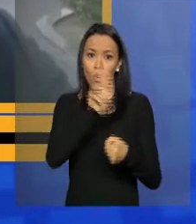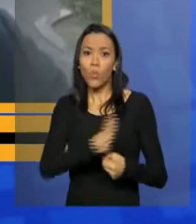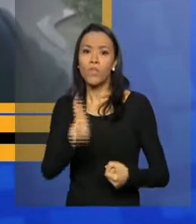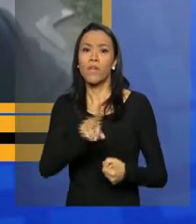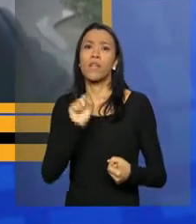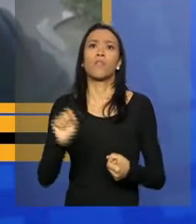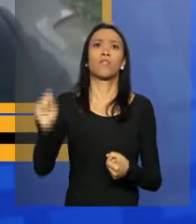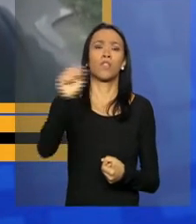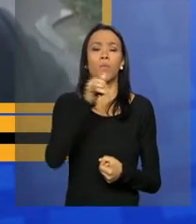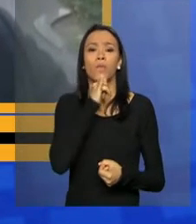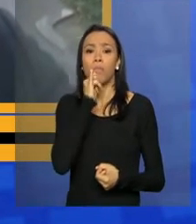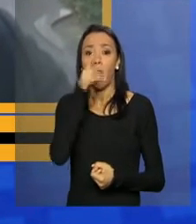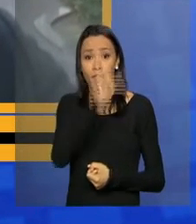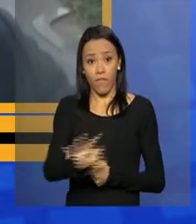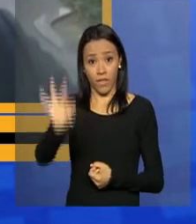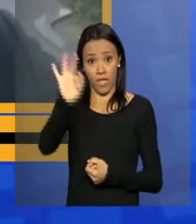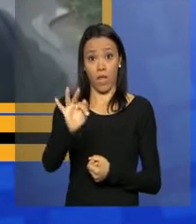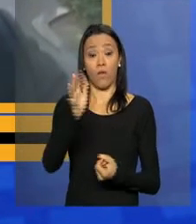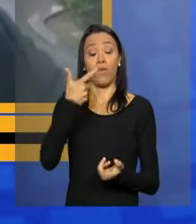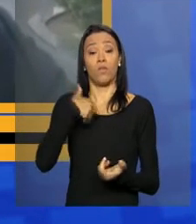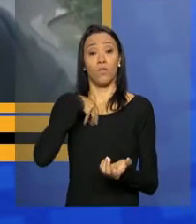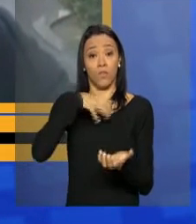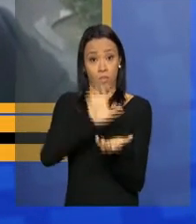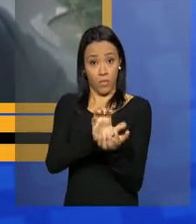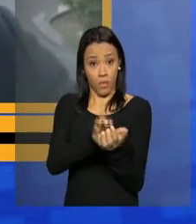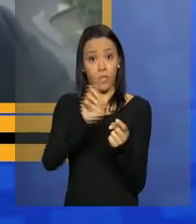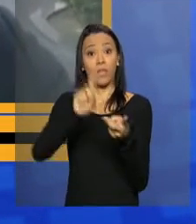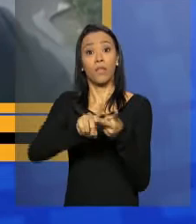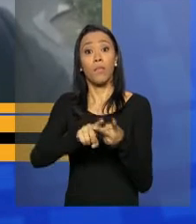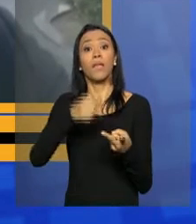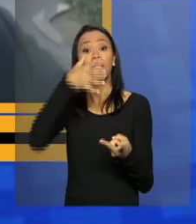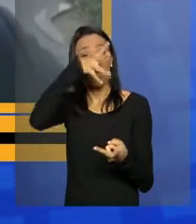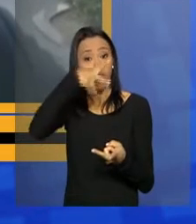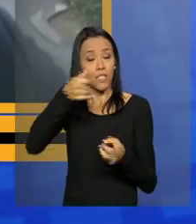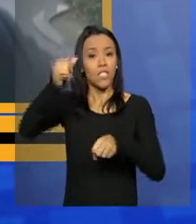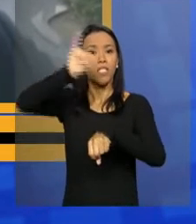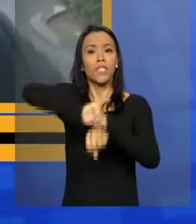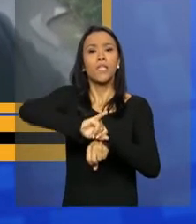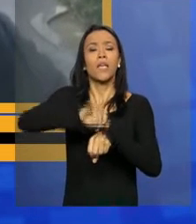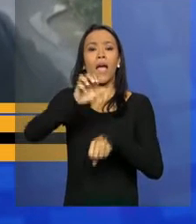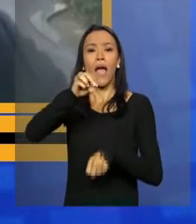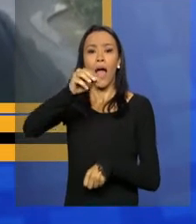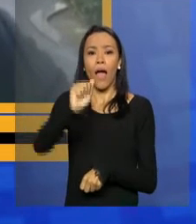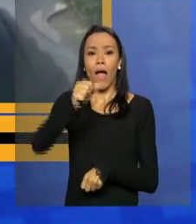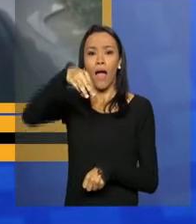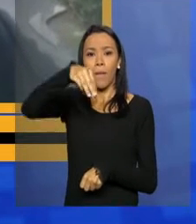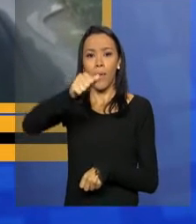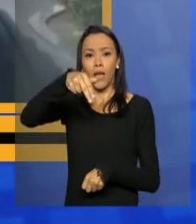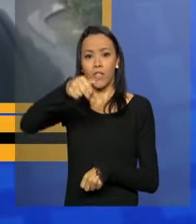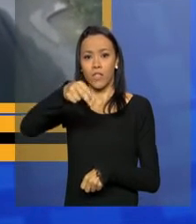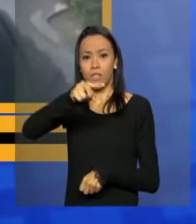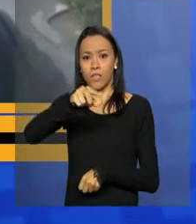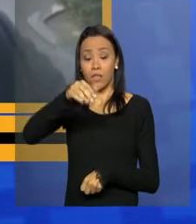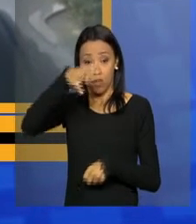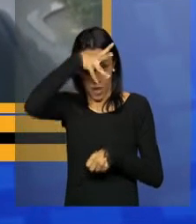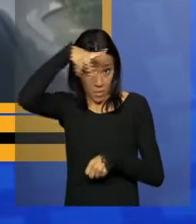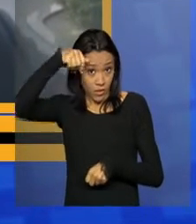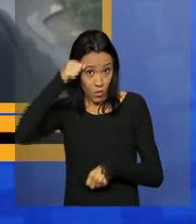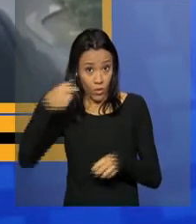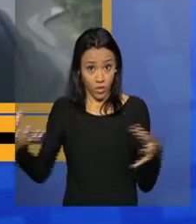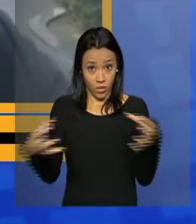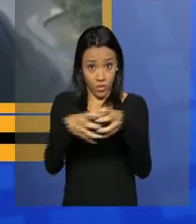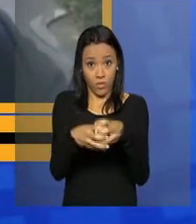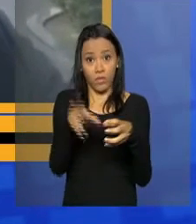a Federal de Pernambuco e a do Amazonas, para medir a possibilidade de geração de energia solar em usinas